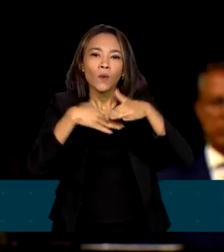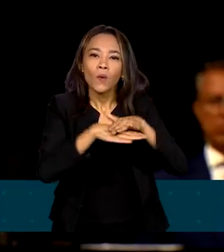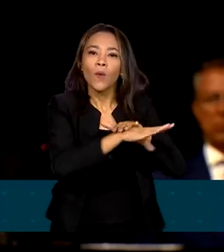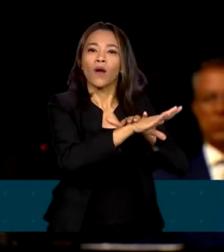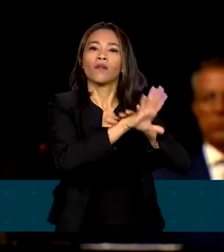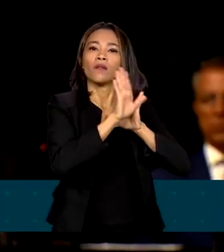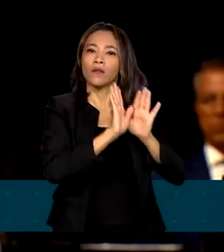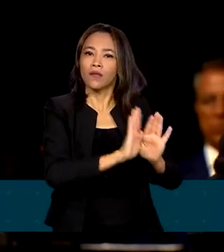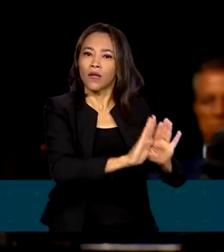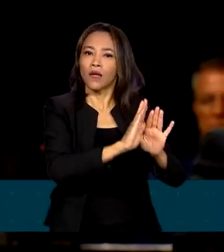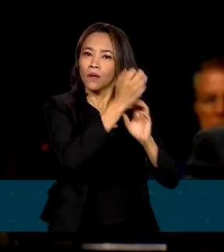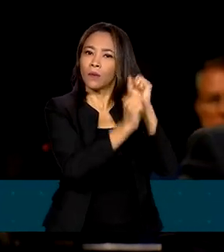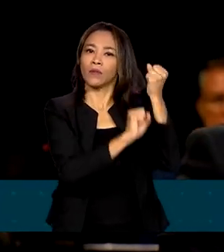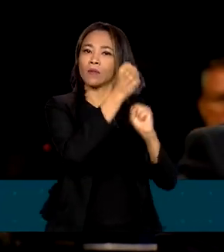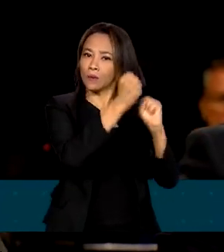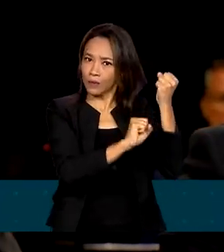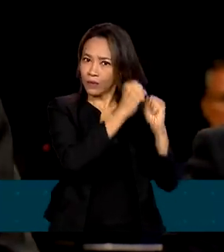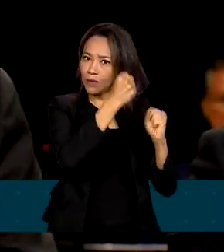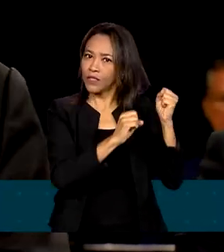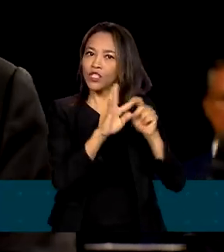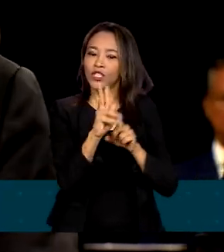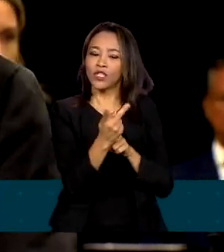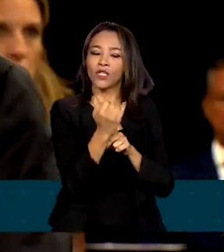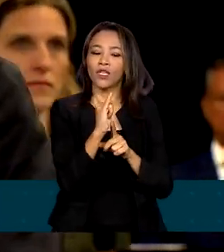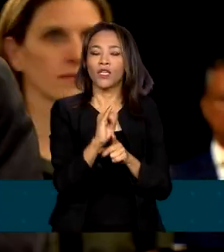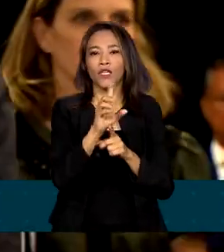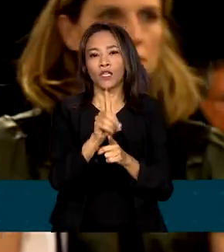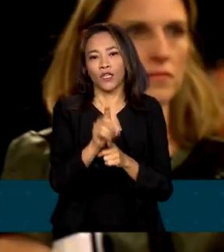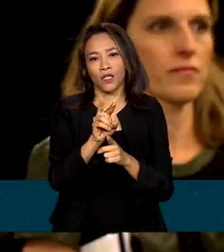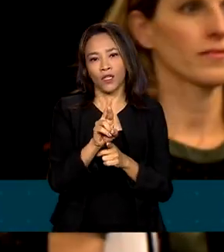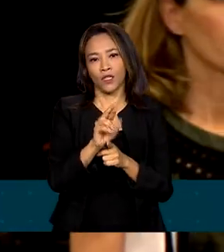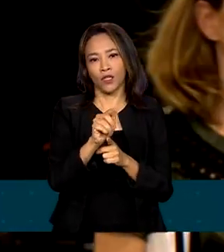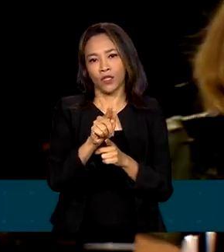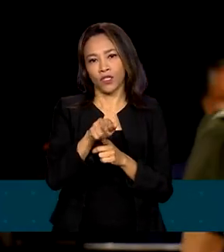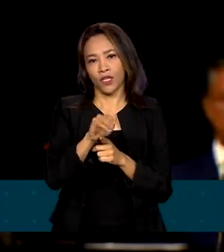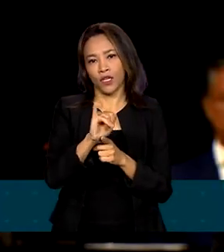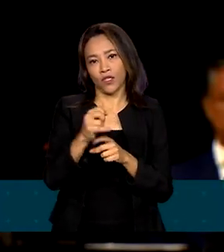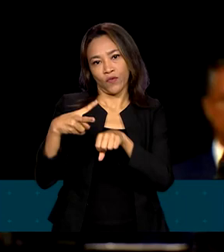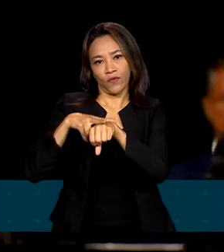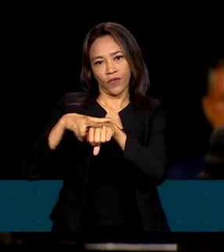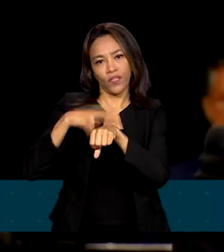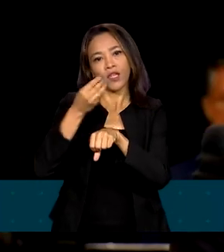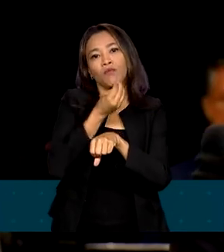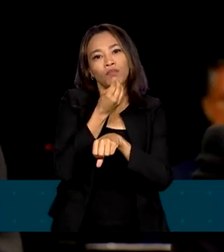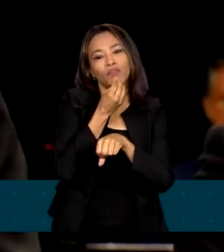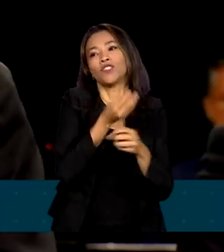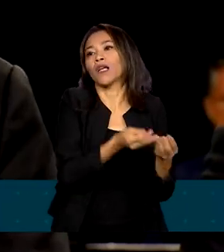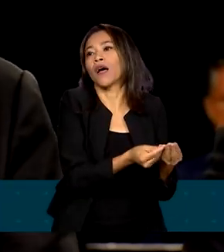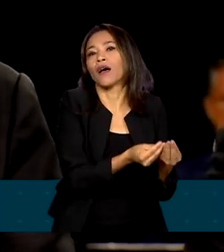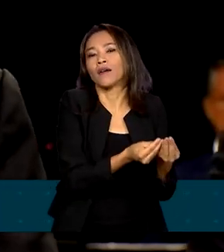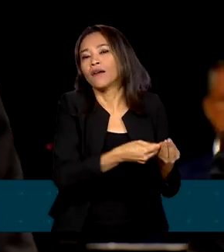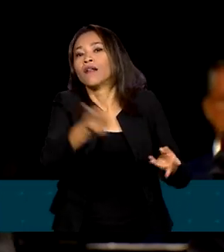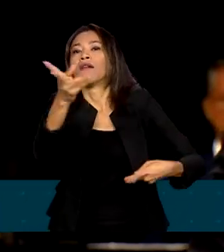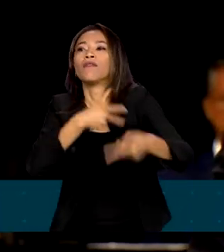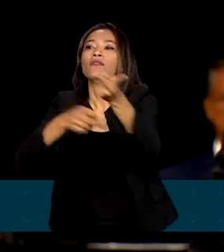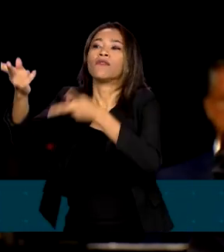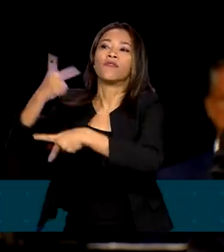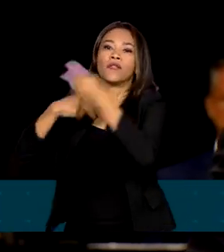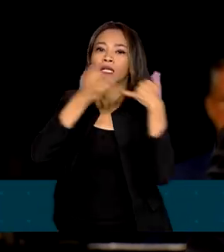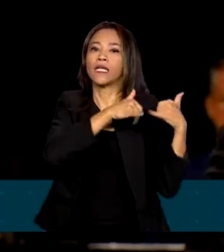industriais de hidrogênio verde, nós teríamos condições de já estar fornecendo para países que